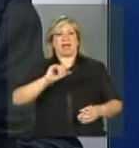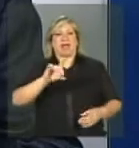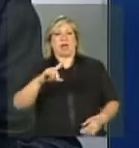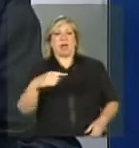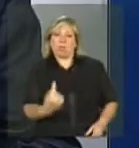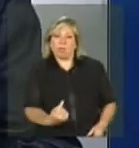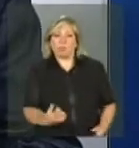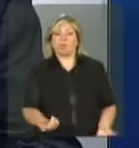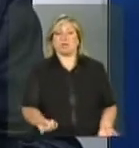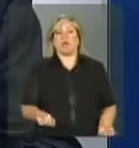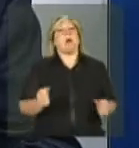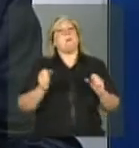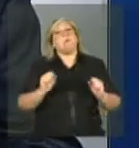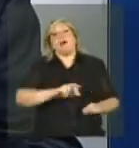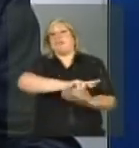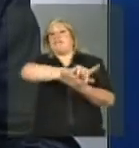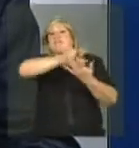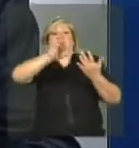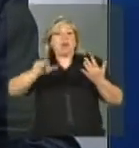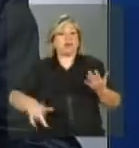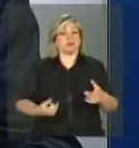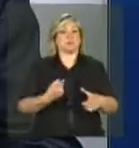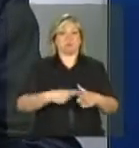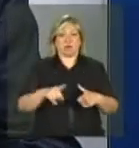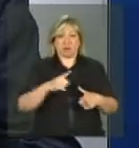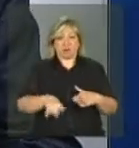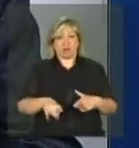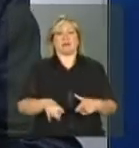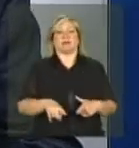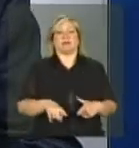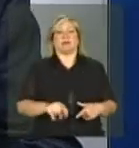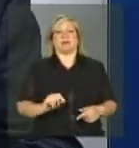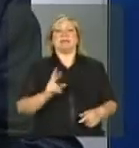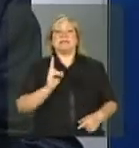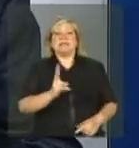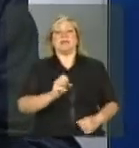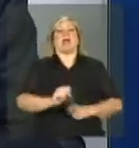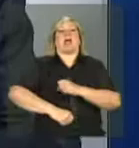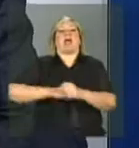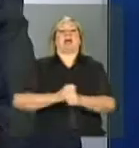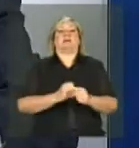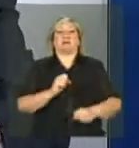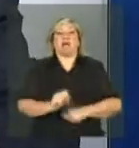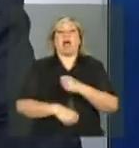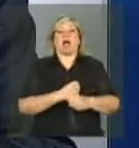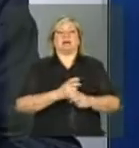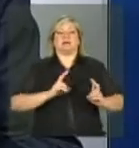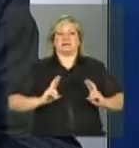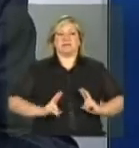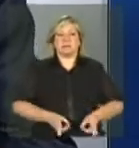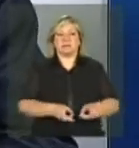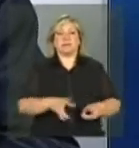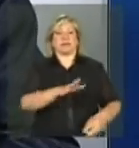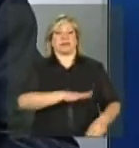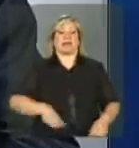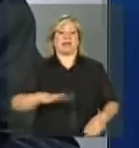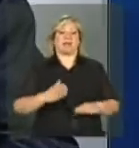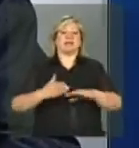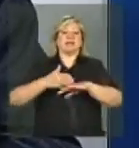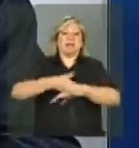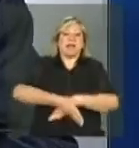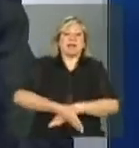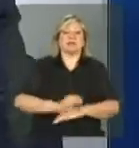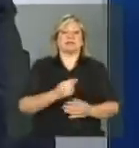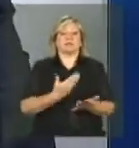diretamente. Ou pode ser também uma situação que a cada ano nós temos crianças de 6 anos que entram no processo de escolarização, no ensino